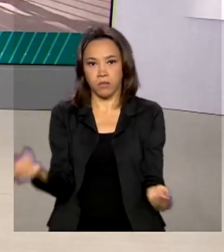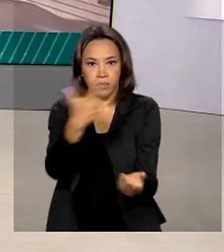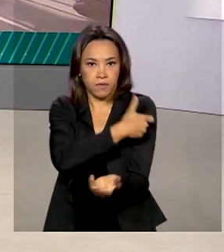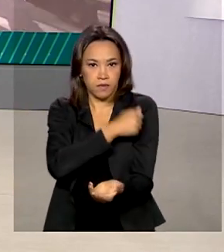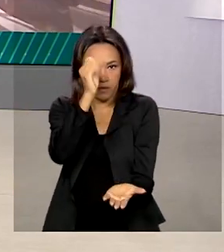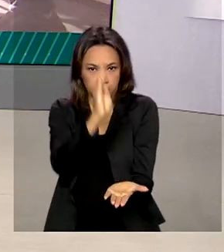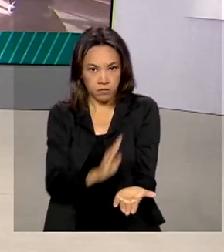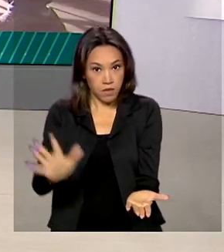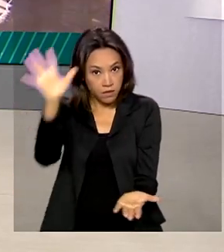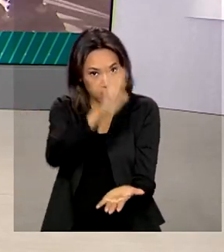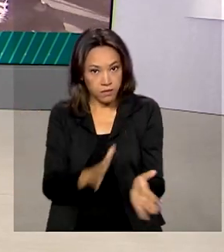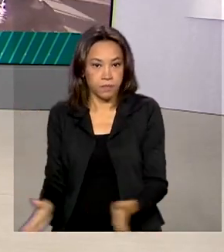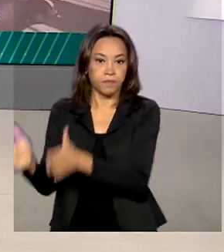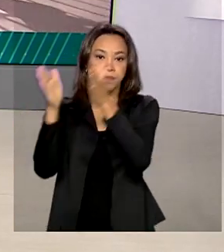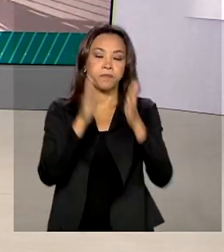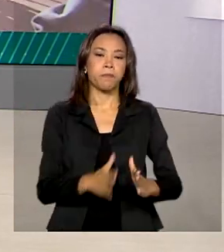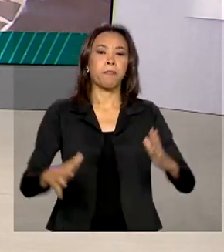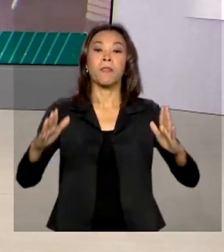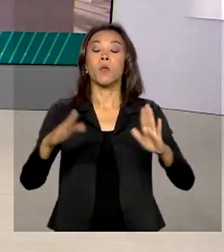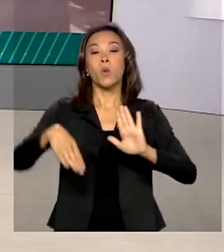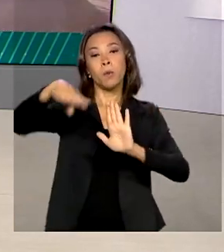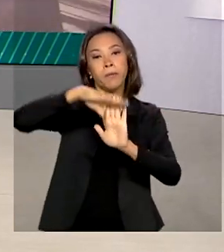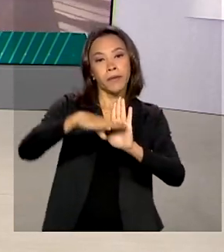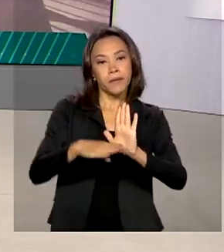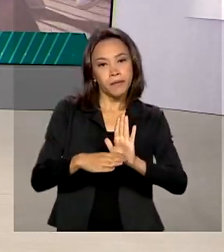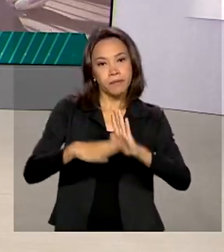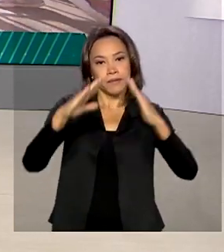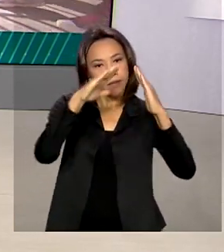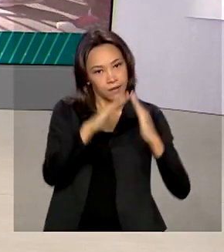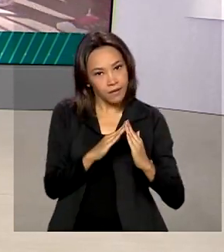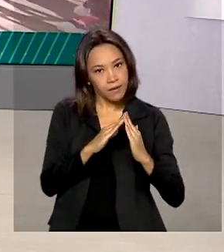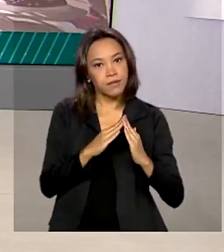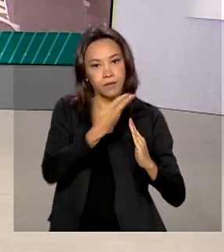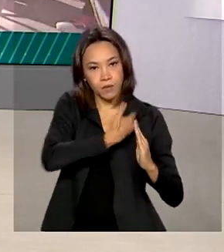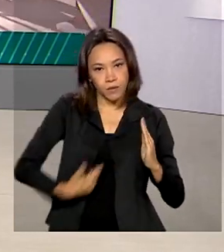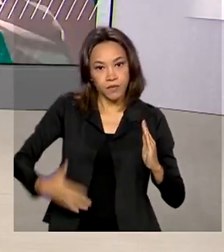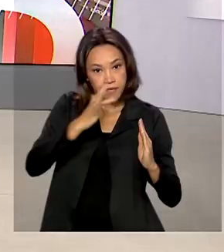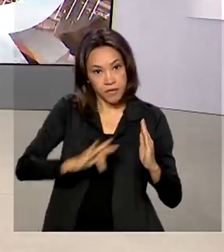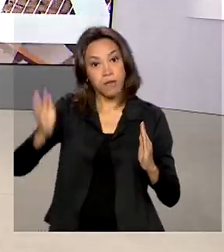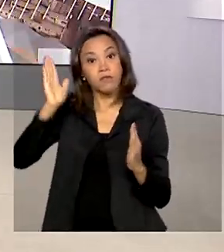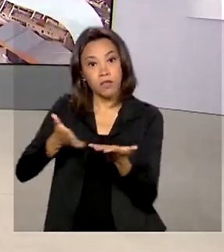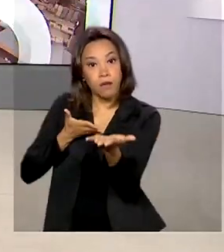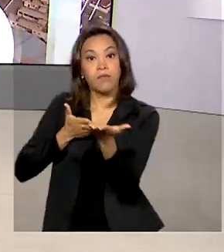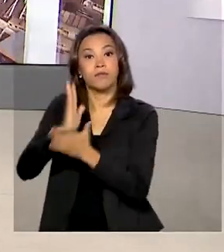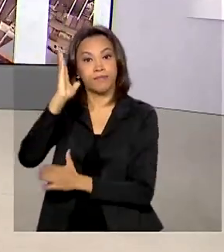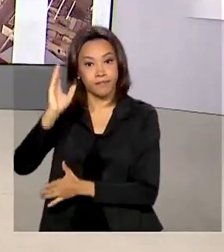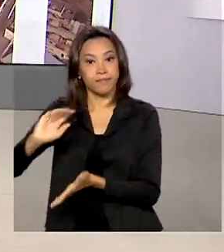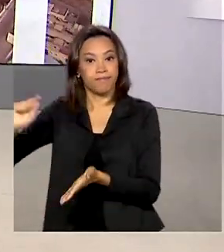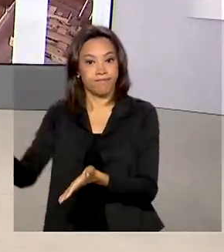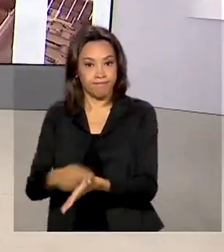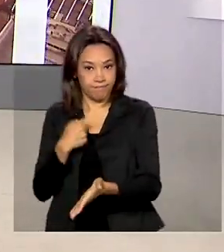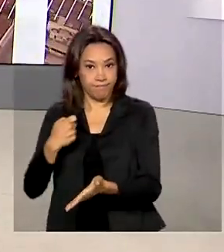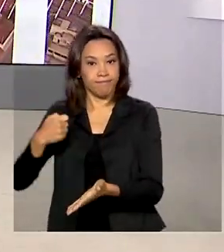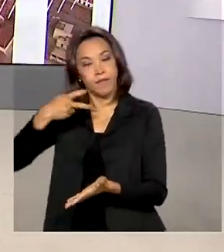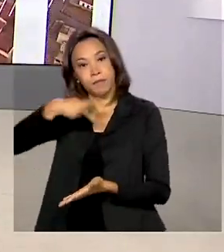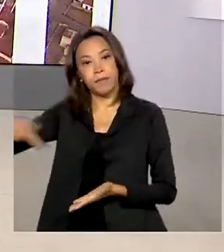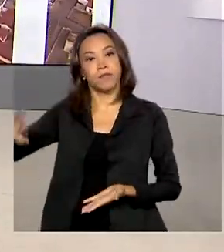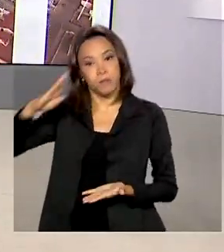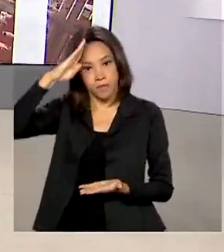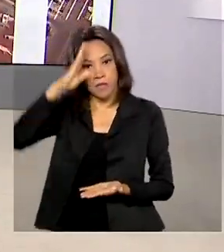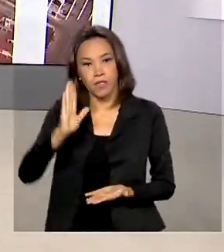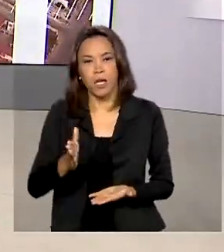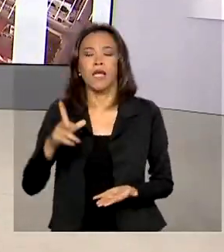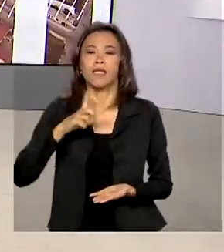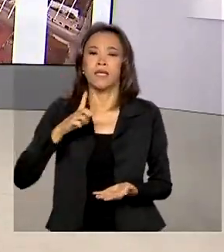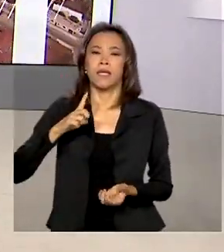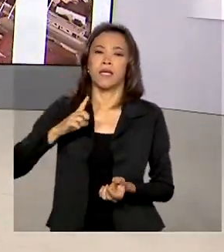O programa habitacional Casa Verde Amarela foi sancionado pelo presidente Jair Bolsonaro. O novo marco legal contempla